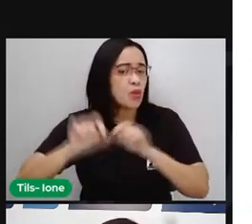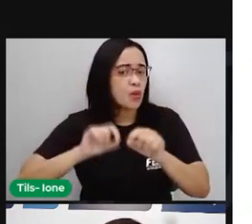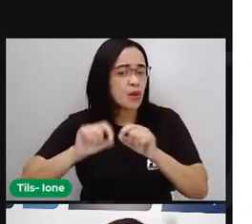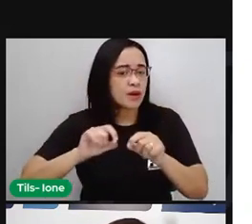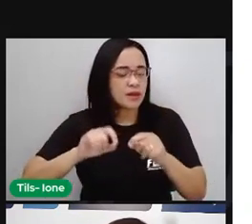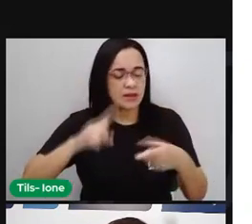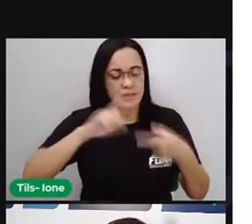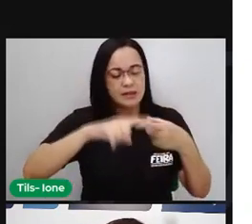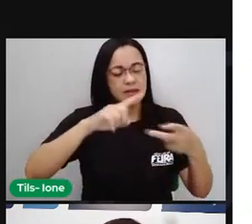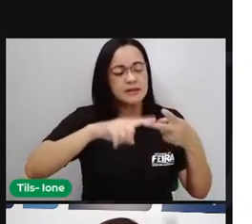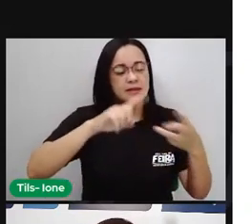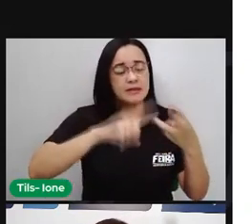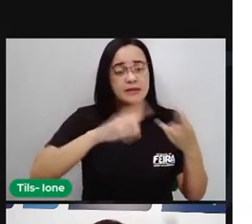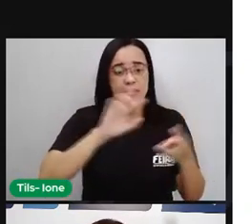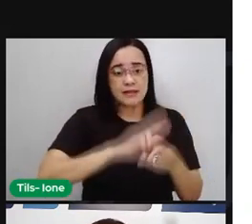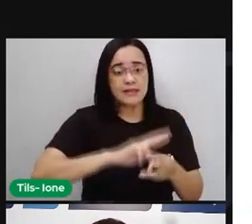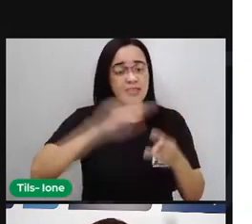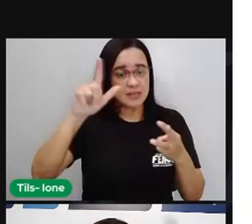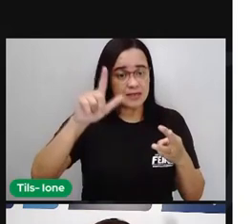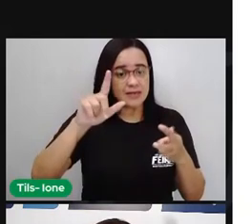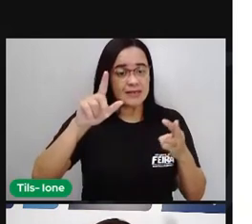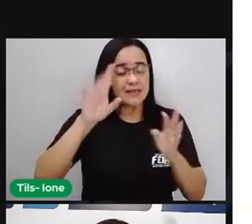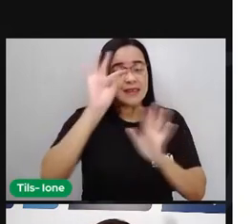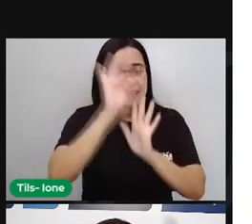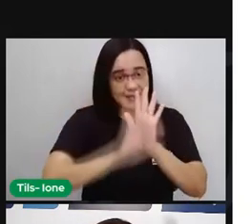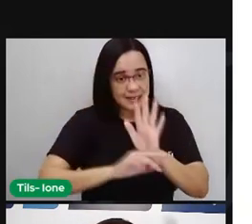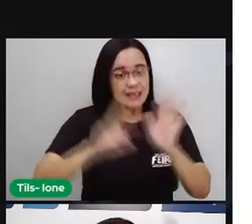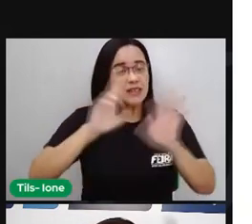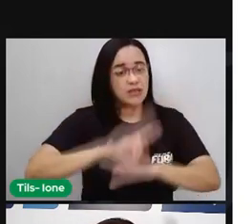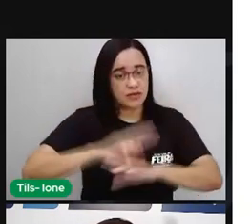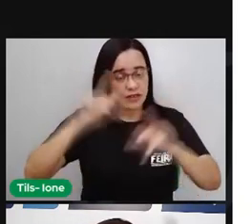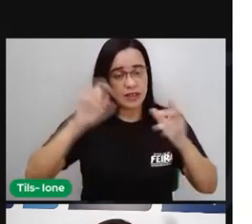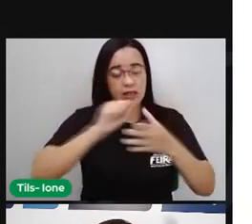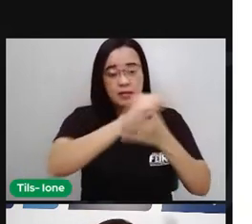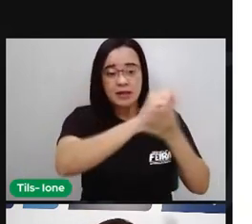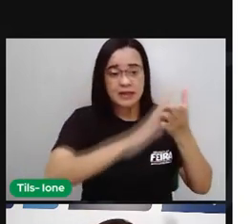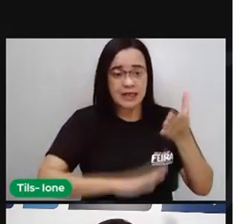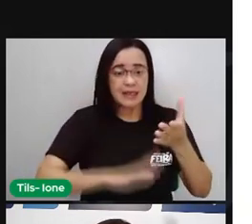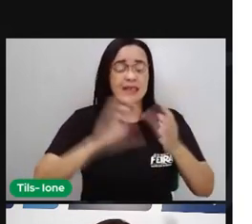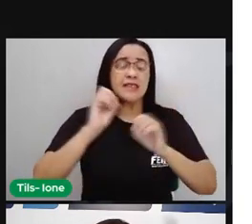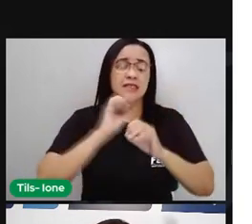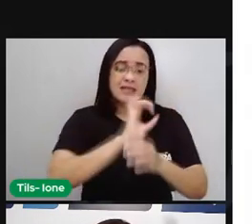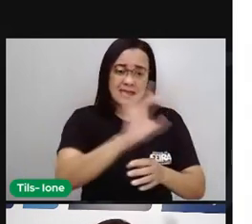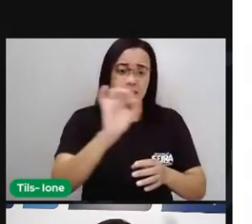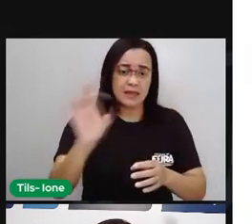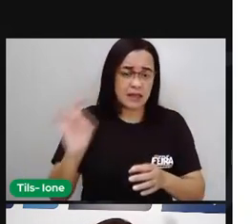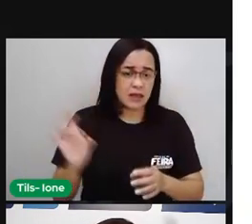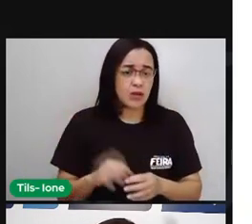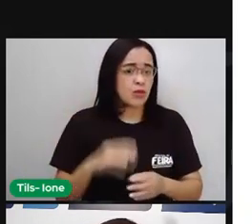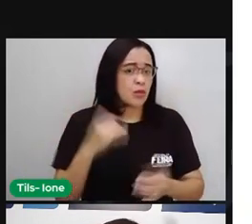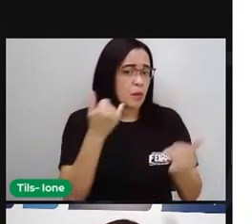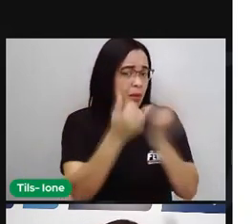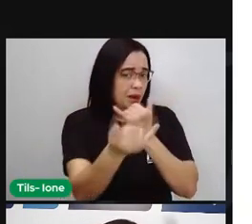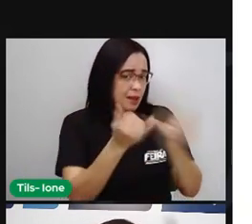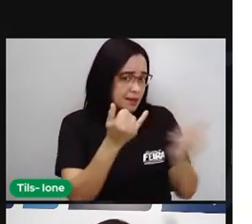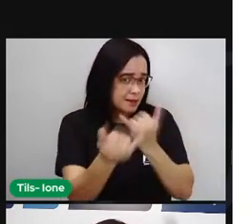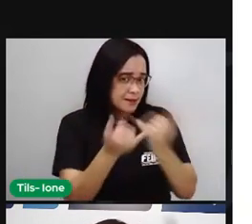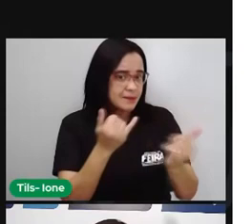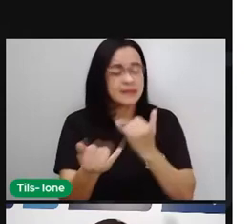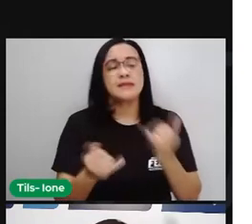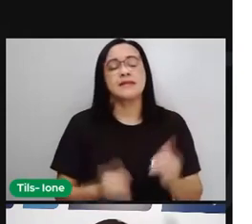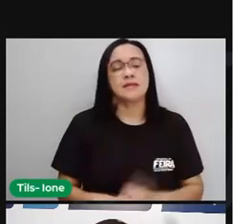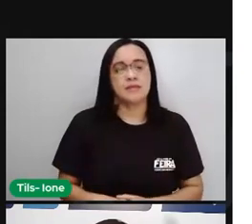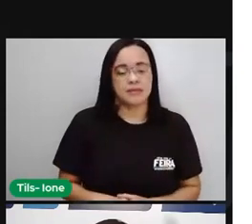Três textos diferentes, mas que tinham em sua estrutura características ali parecidas, né?